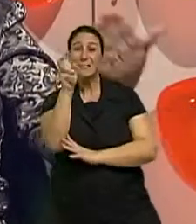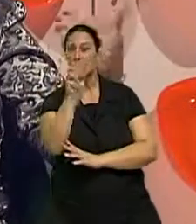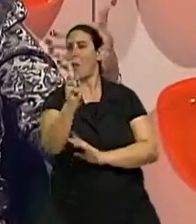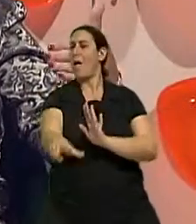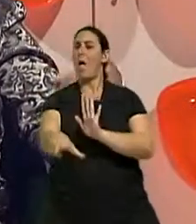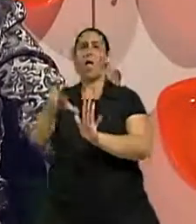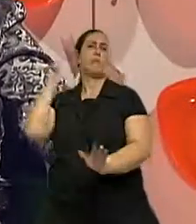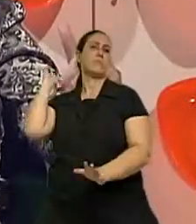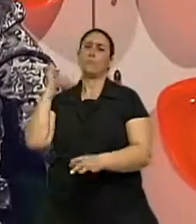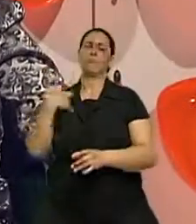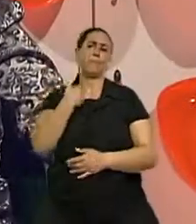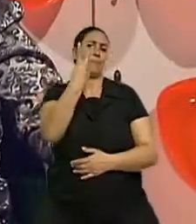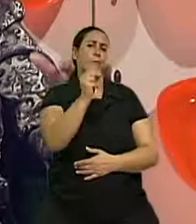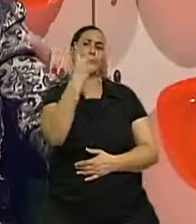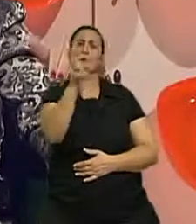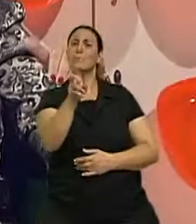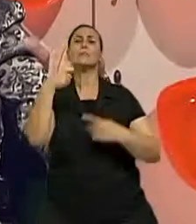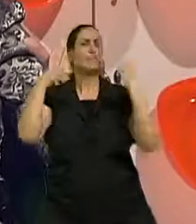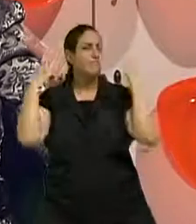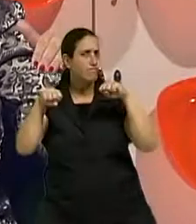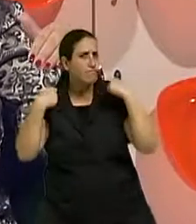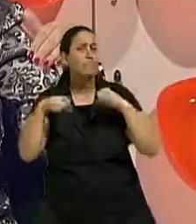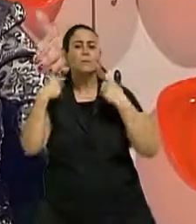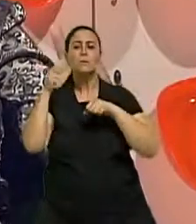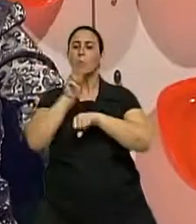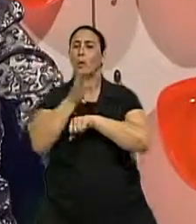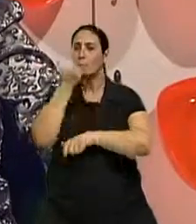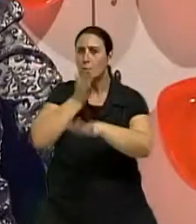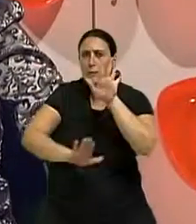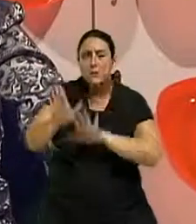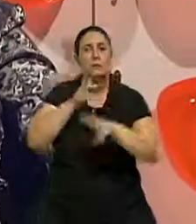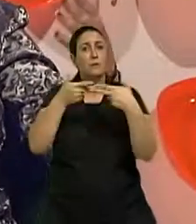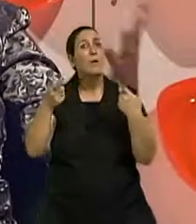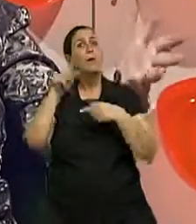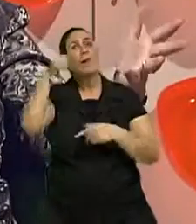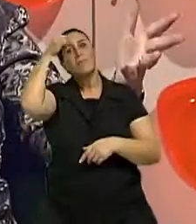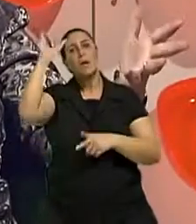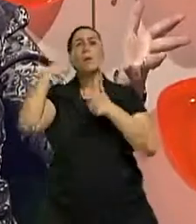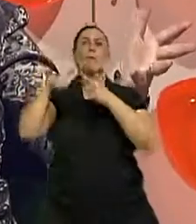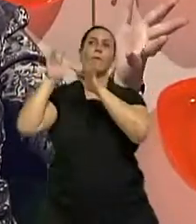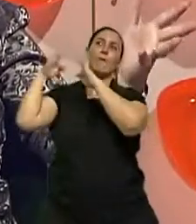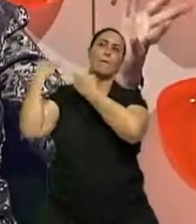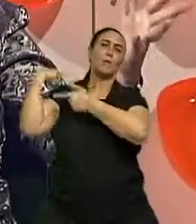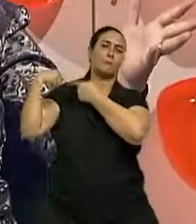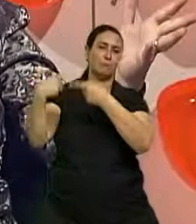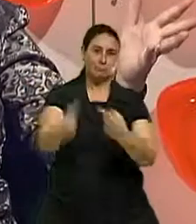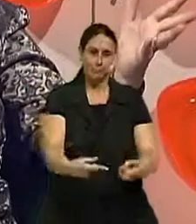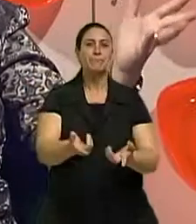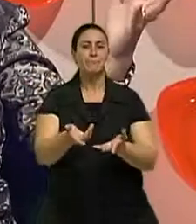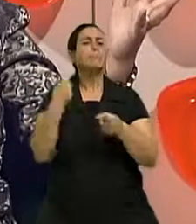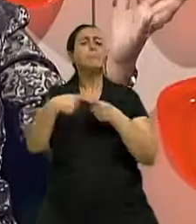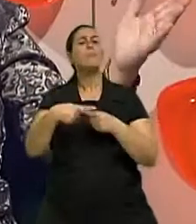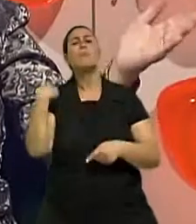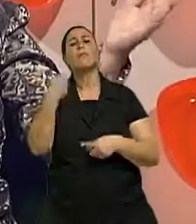Ah, viram? Isso, se não, assim, a gente faz uma prevenção de envelhecimento, por que que a gente faz nessa idade,